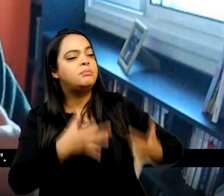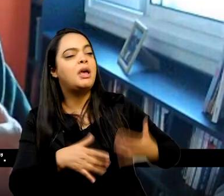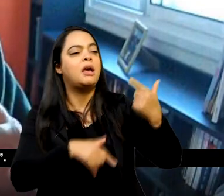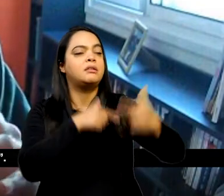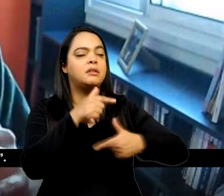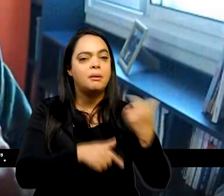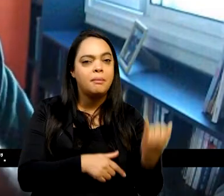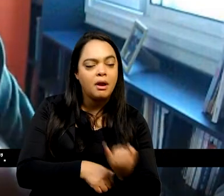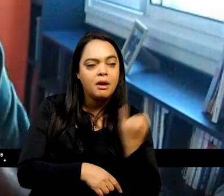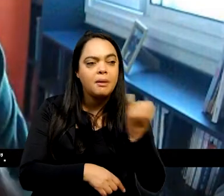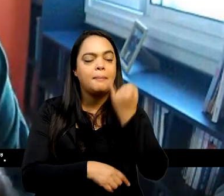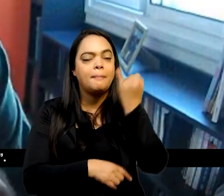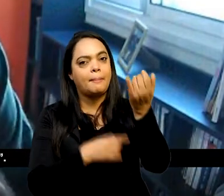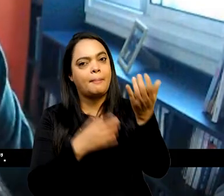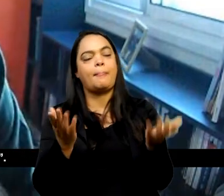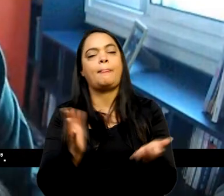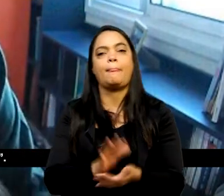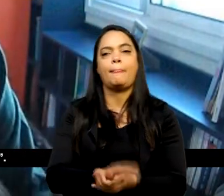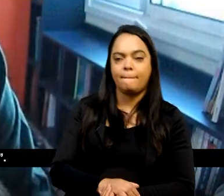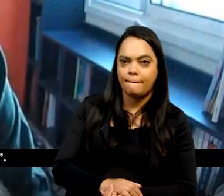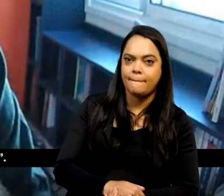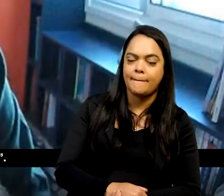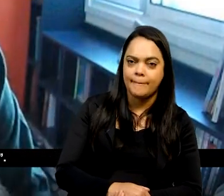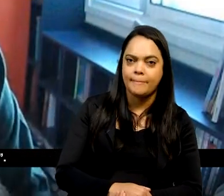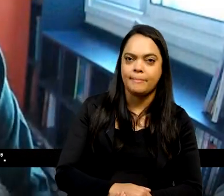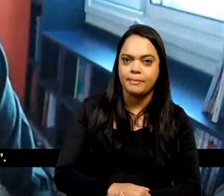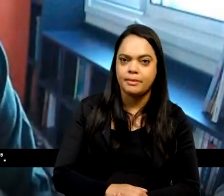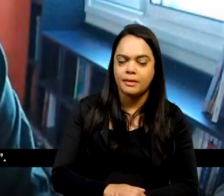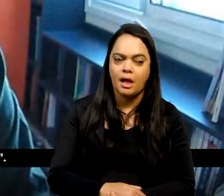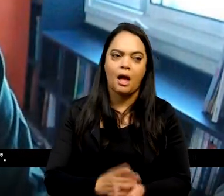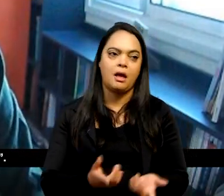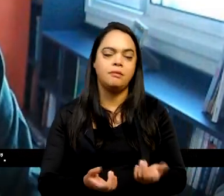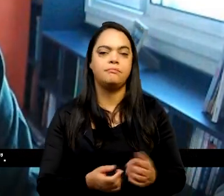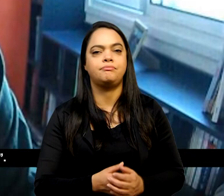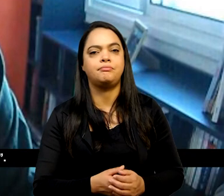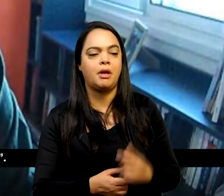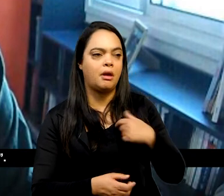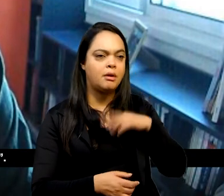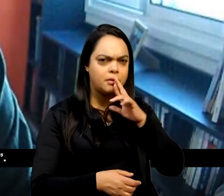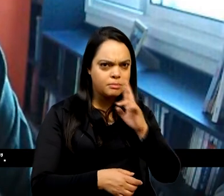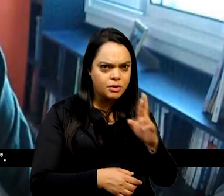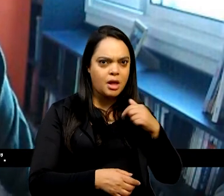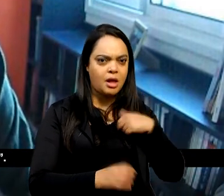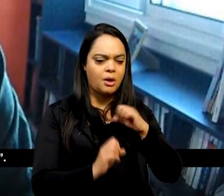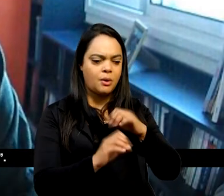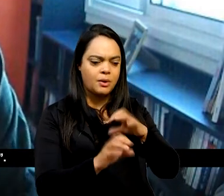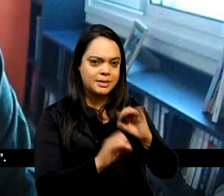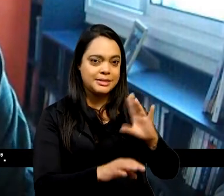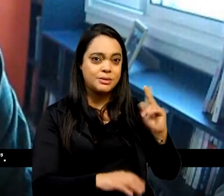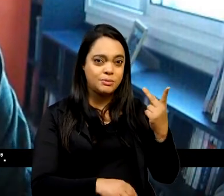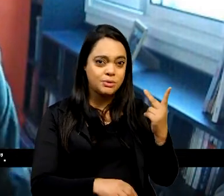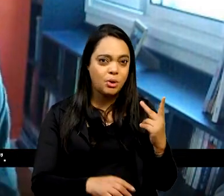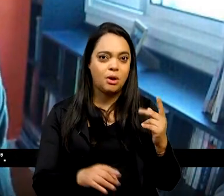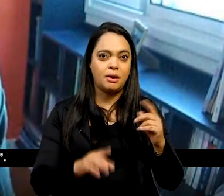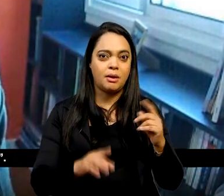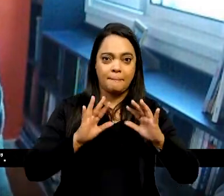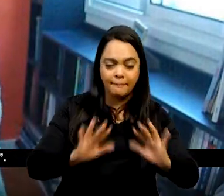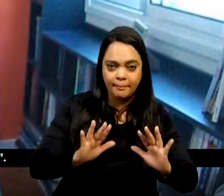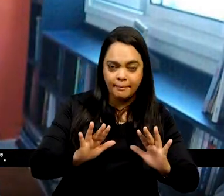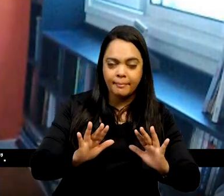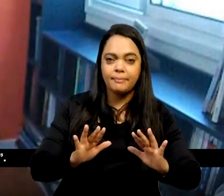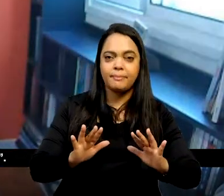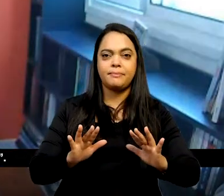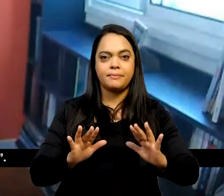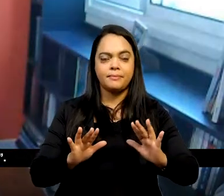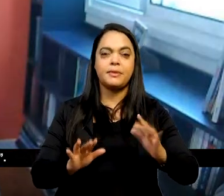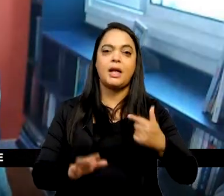ocasiões, eu digo, eu ensino história, mas eu digo também o que outros devem